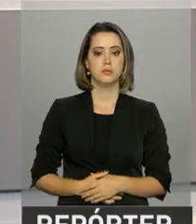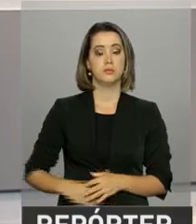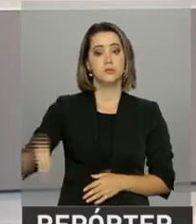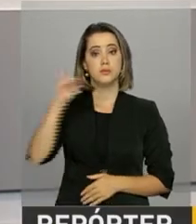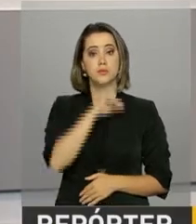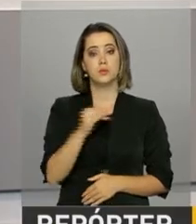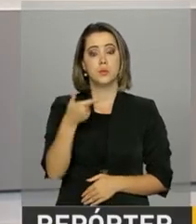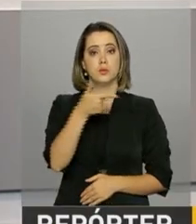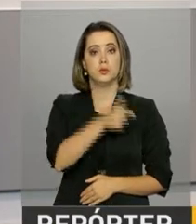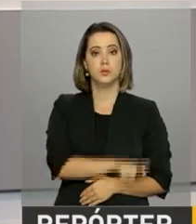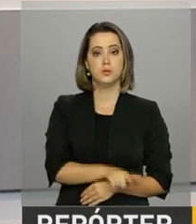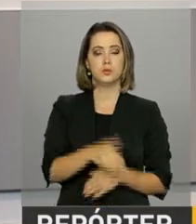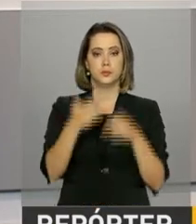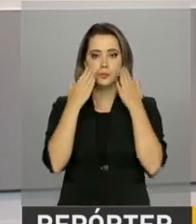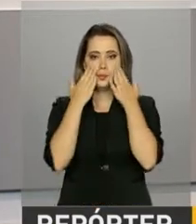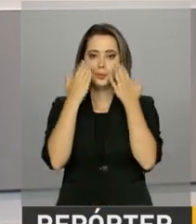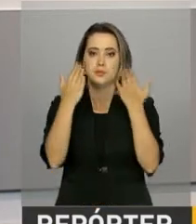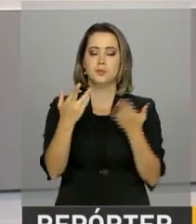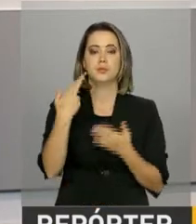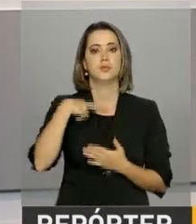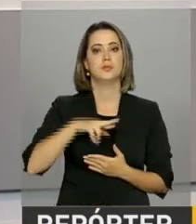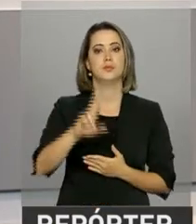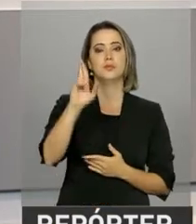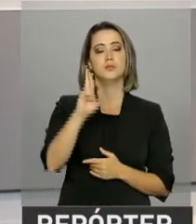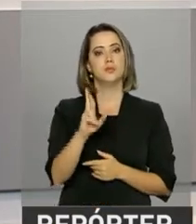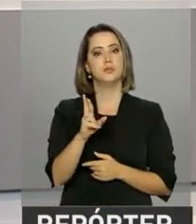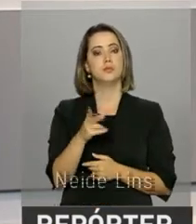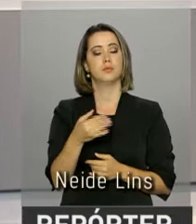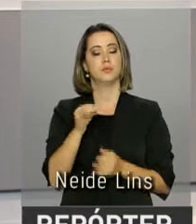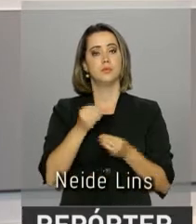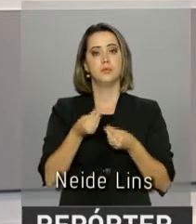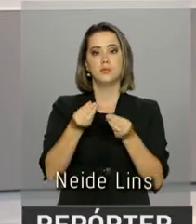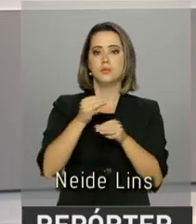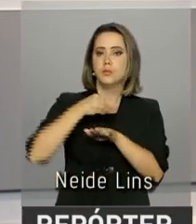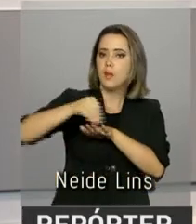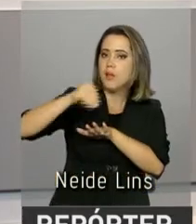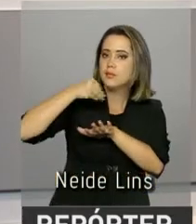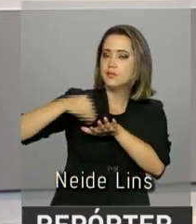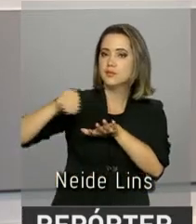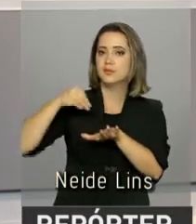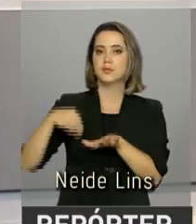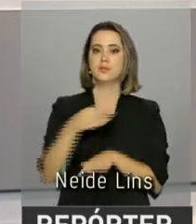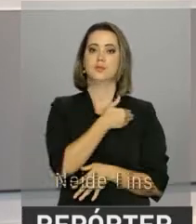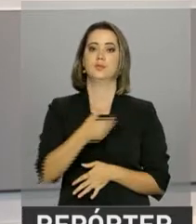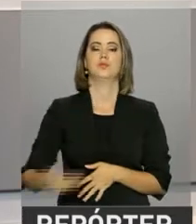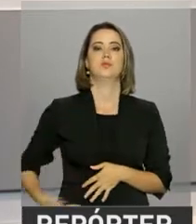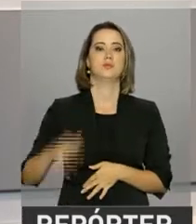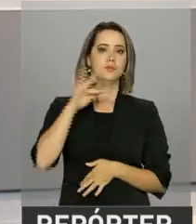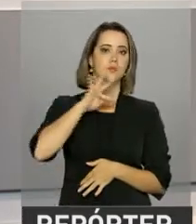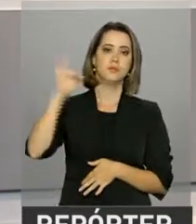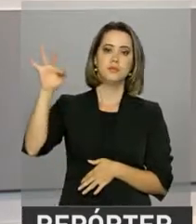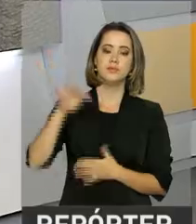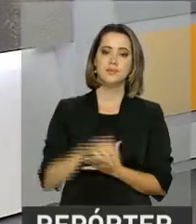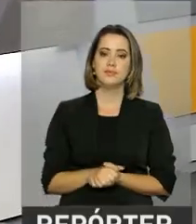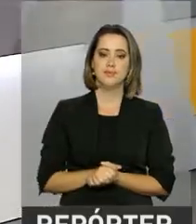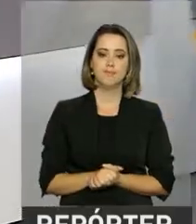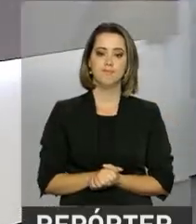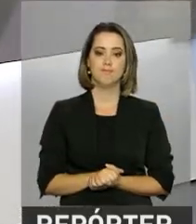Olá, estamos de volta com mais uma edição do Repórter NBR trazendo para você as notícias do governo federal.